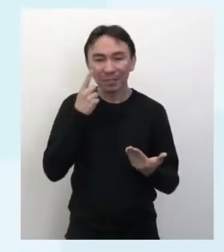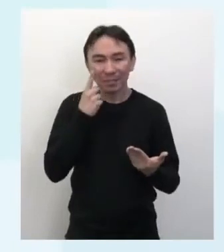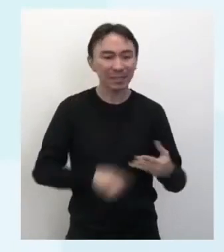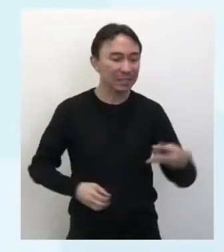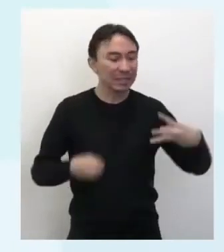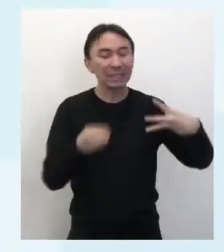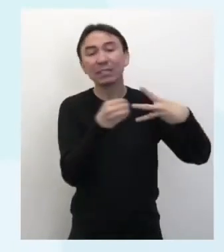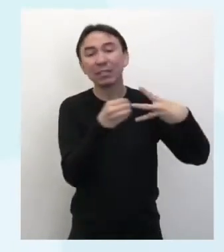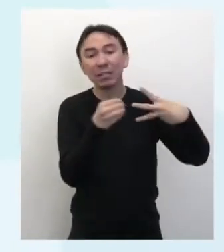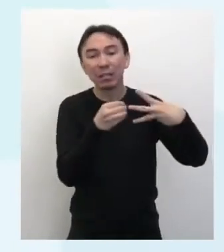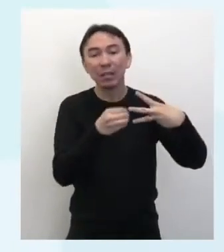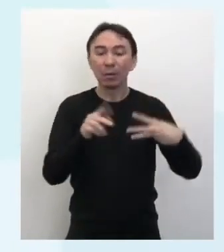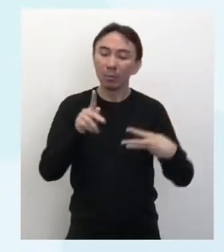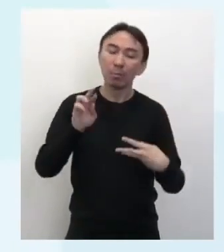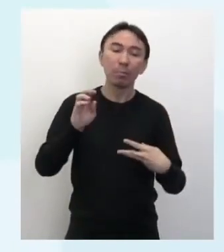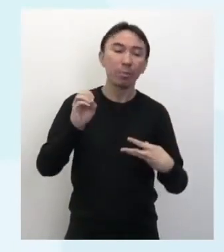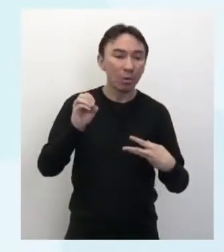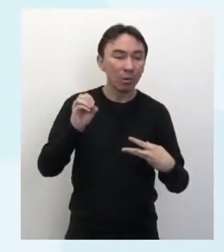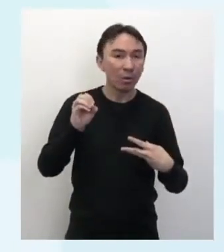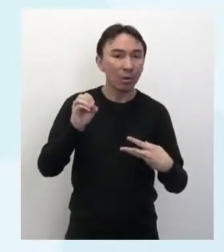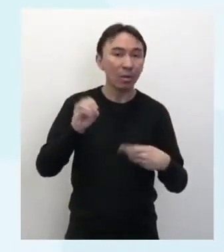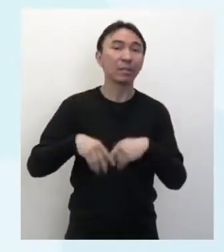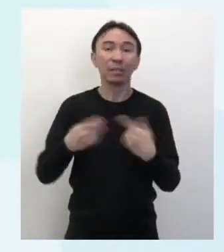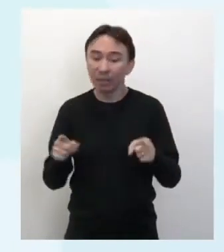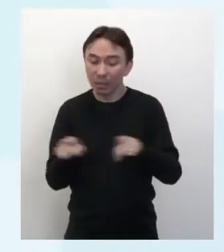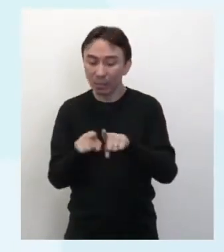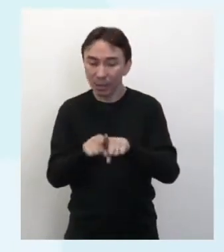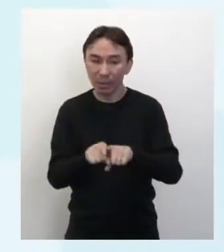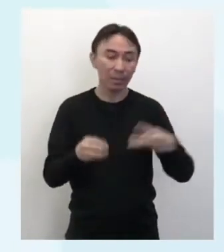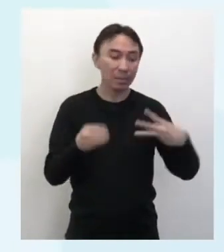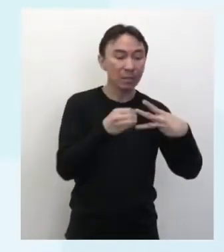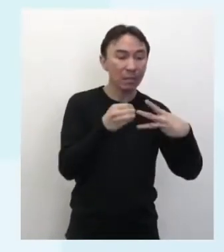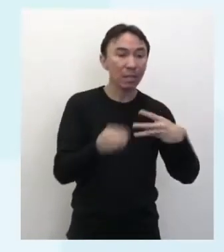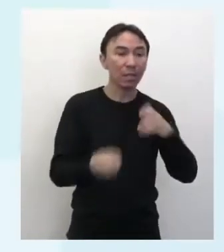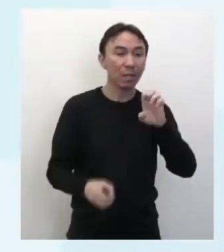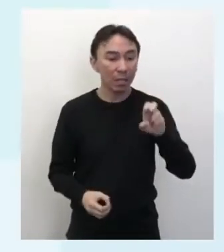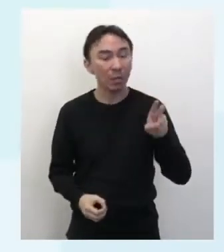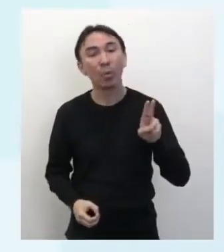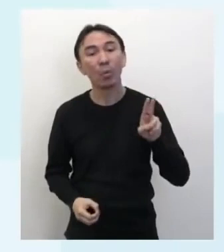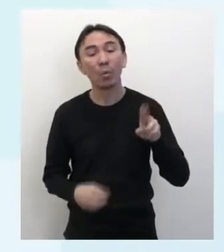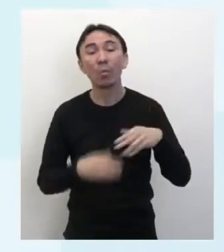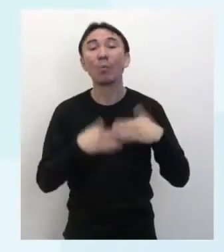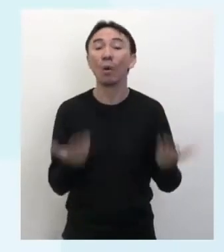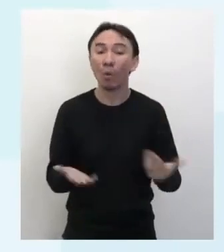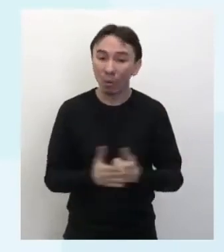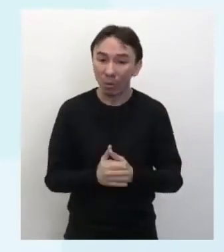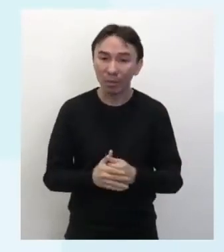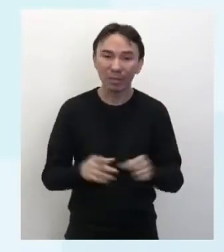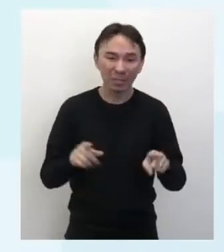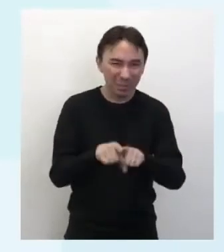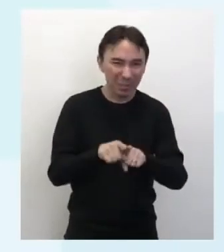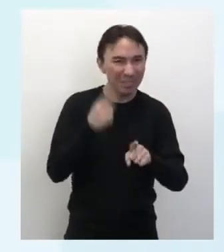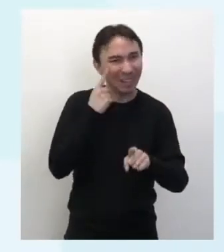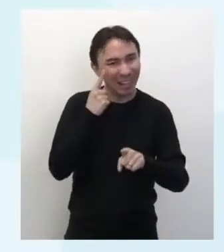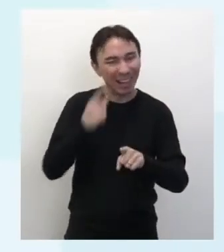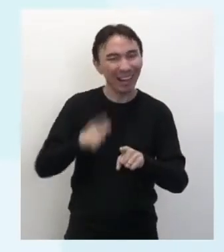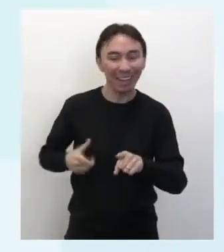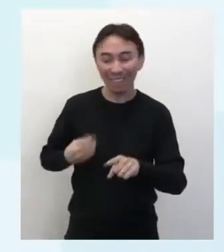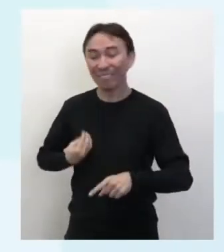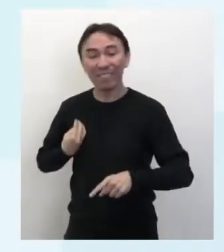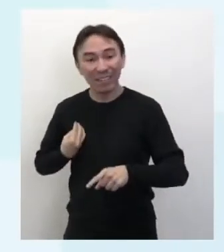eucarionte, bem como o que são organismos unicelulares e pluricelulares. entender como se dá a